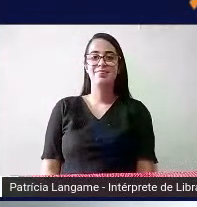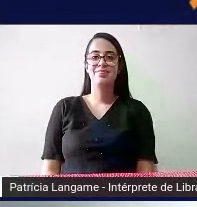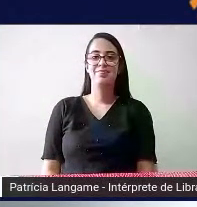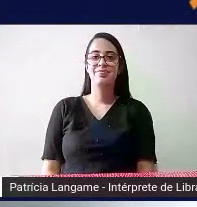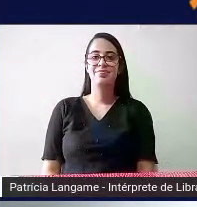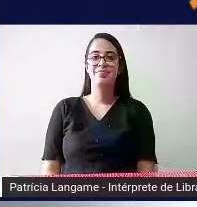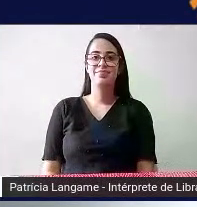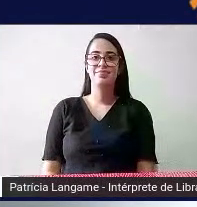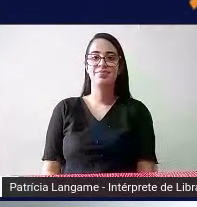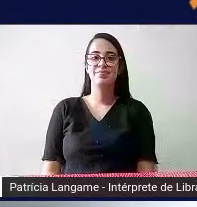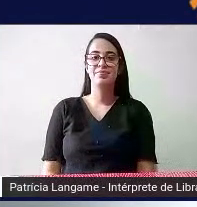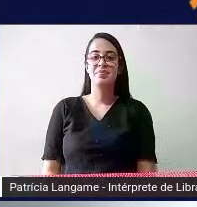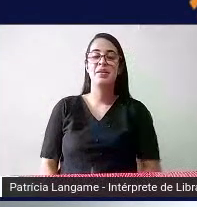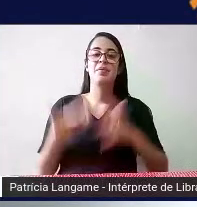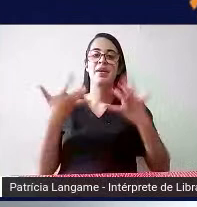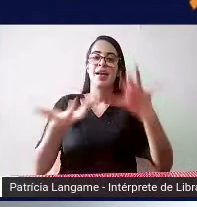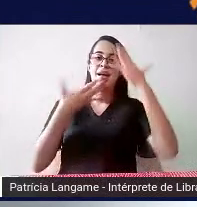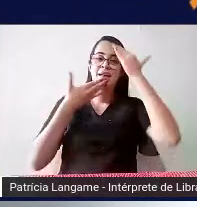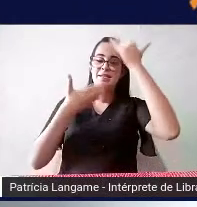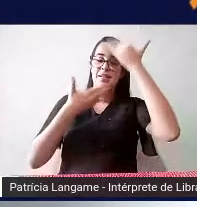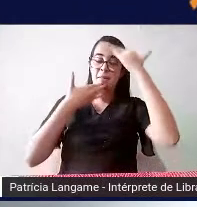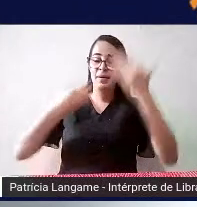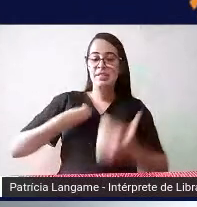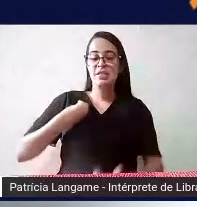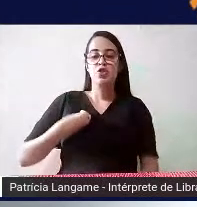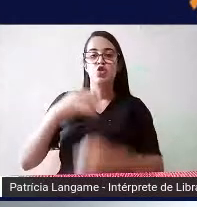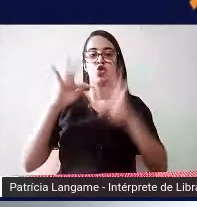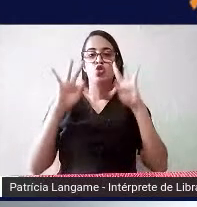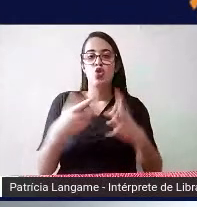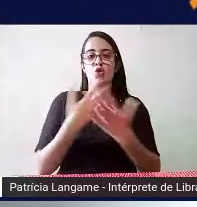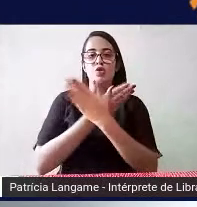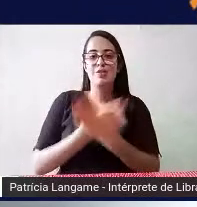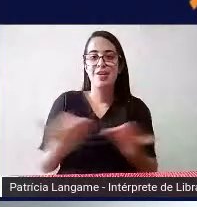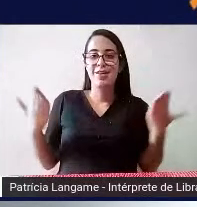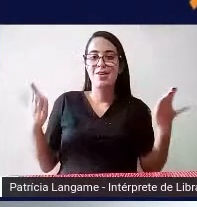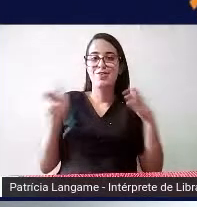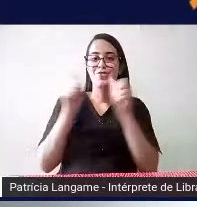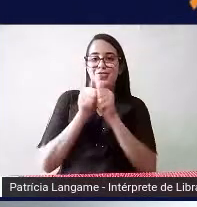primeiro agradecer aí a presença de todos aqui até agora com a gente